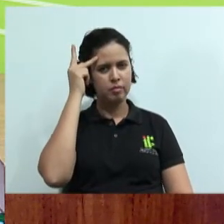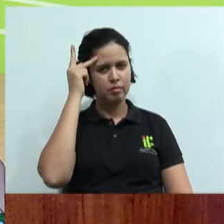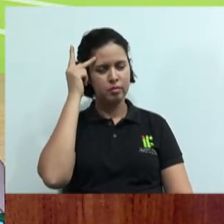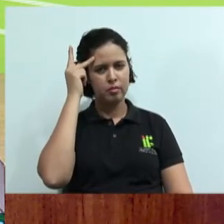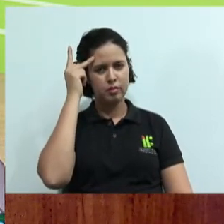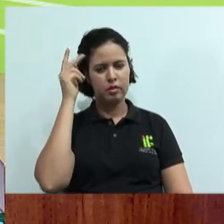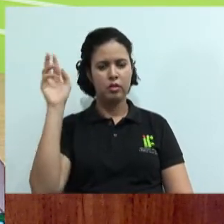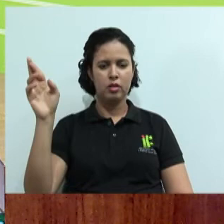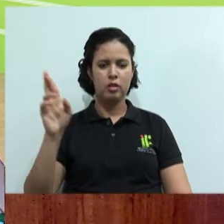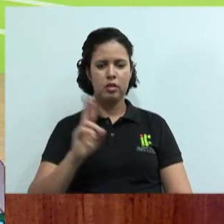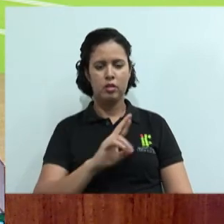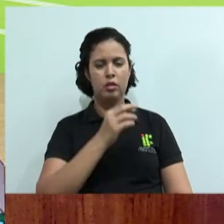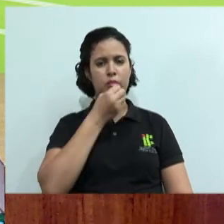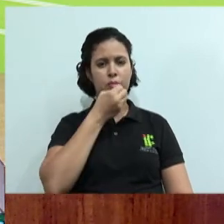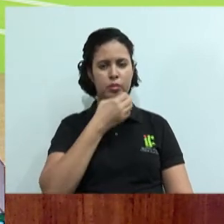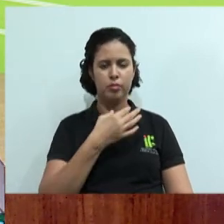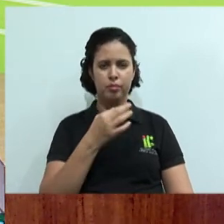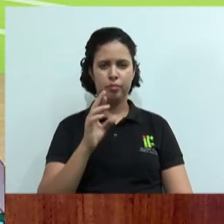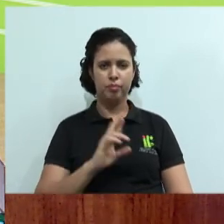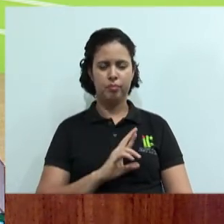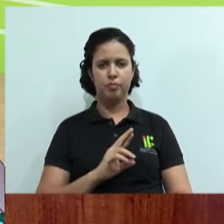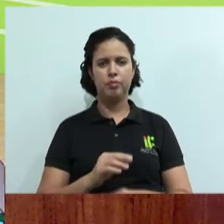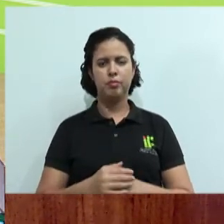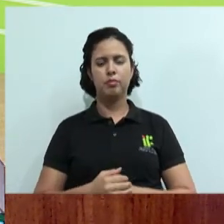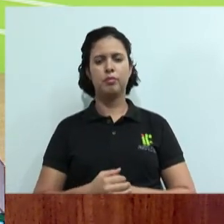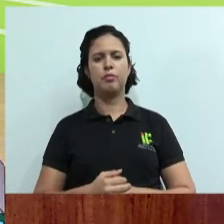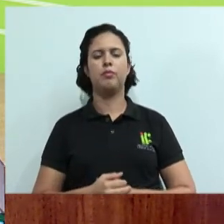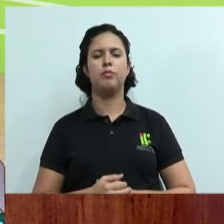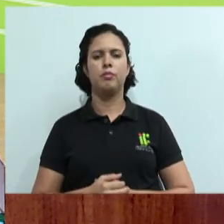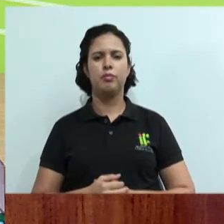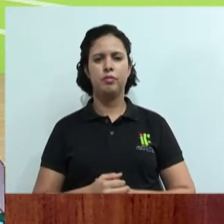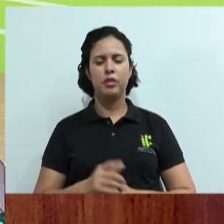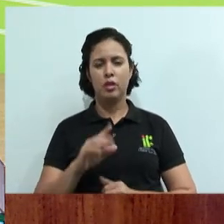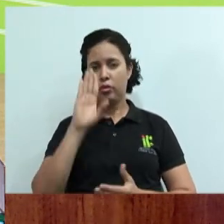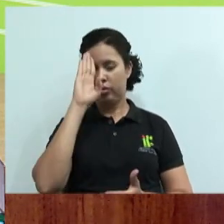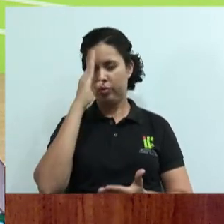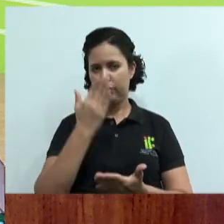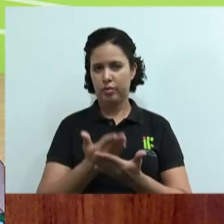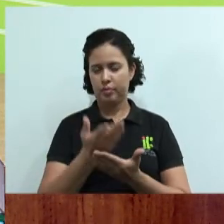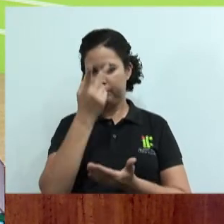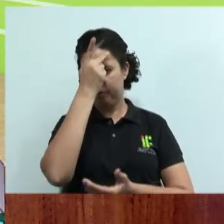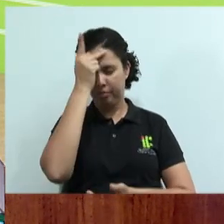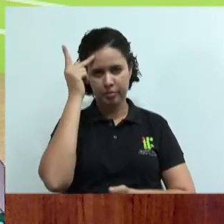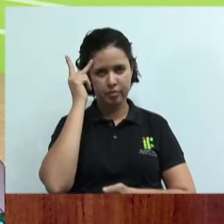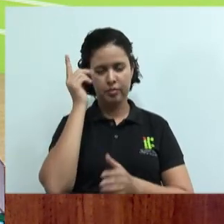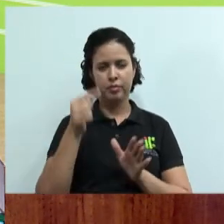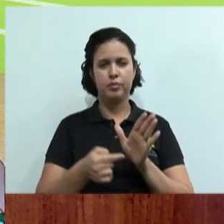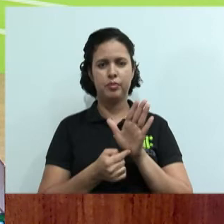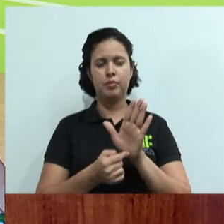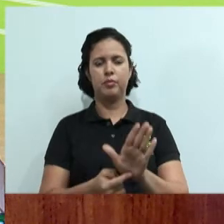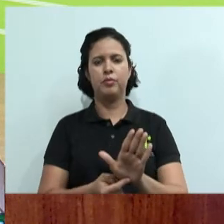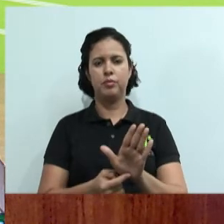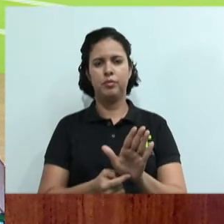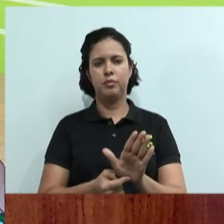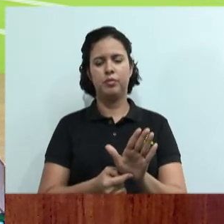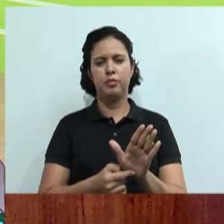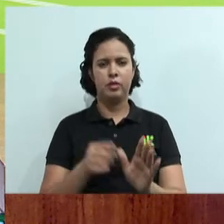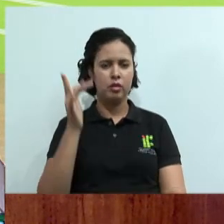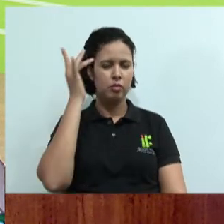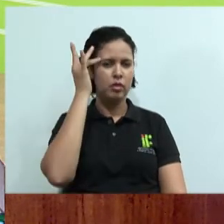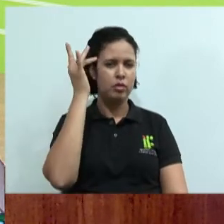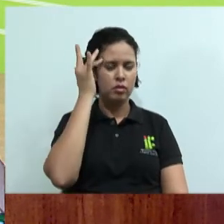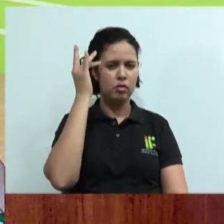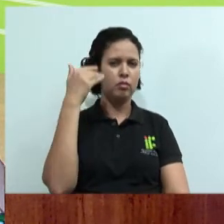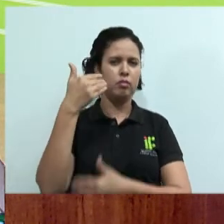E ele colocou muito bem a resposta aqui da seguinte forma. Traz confiança às pessoas e mostra a maturidade